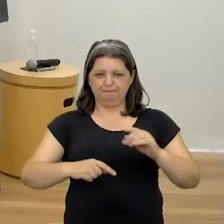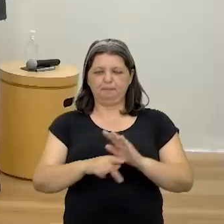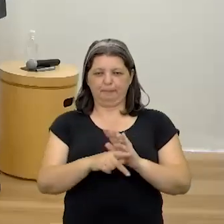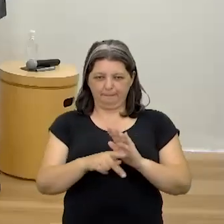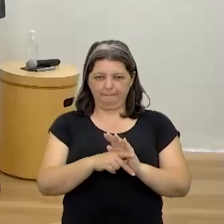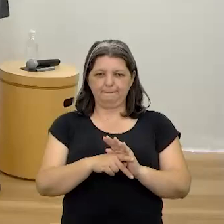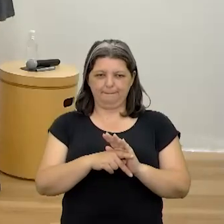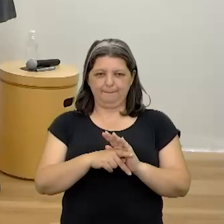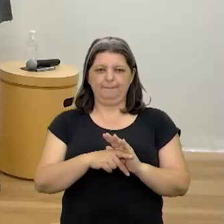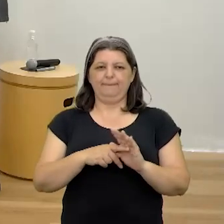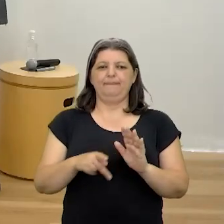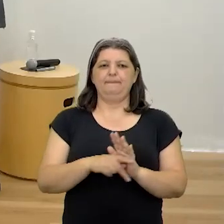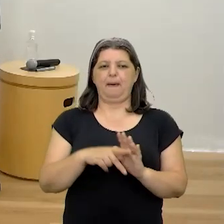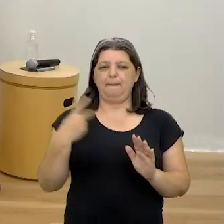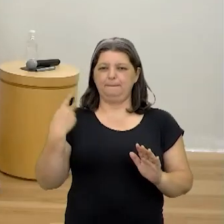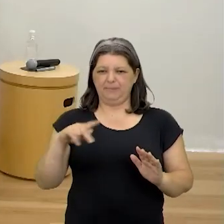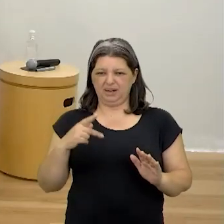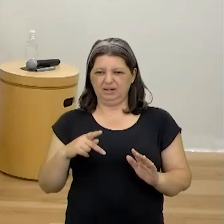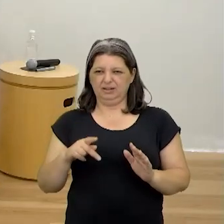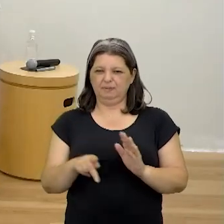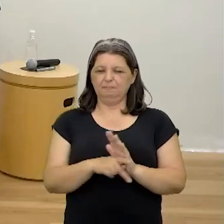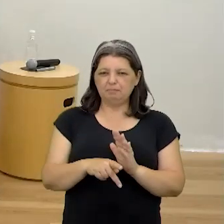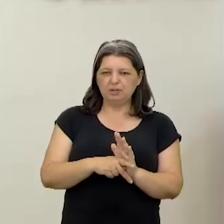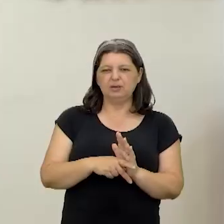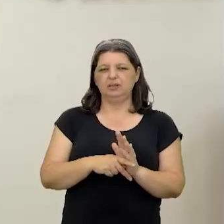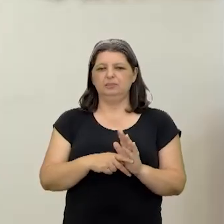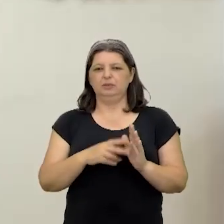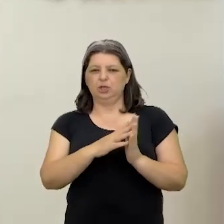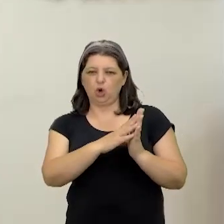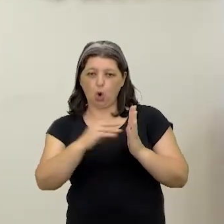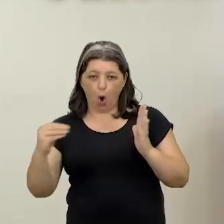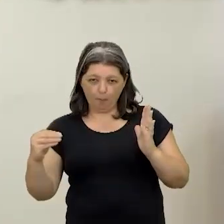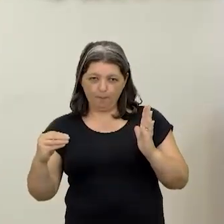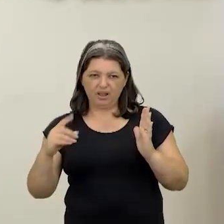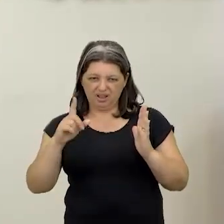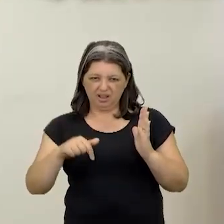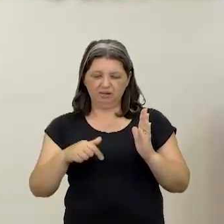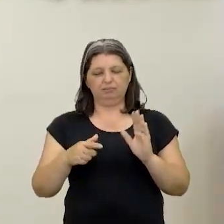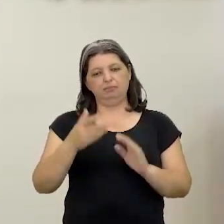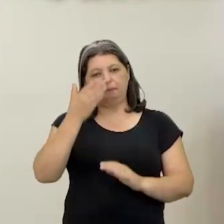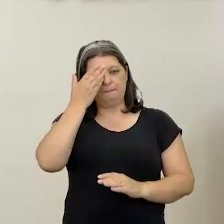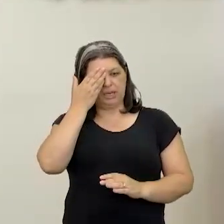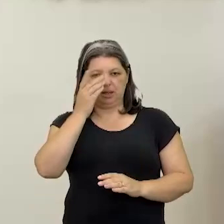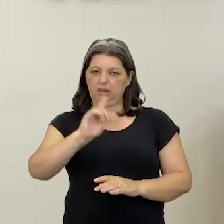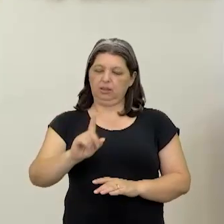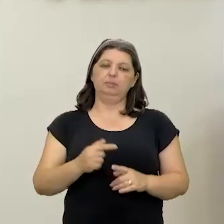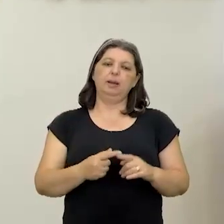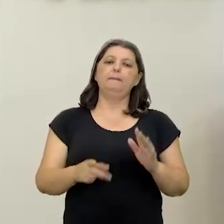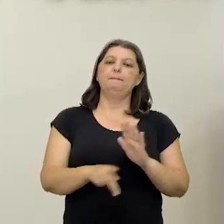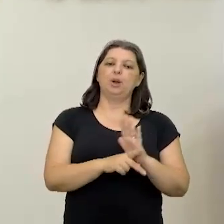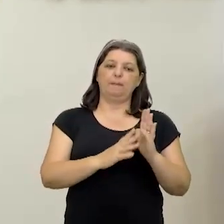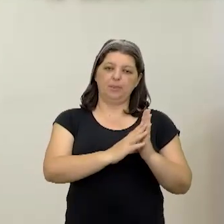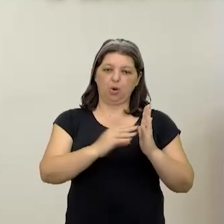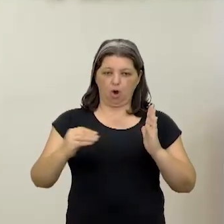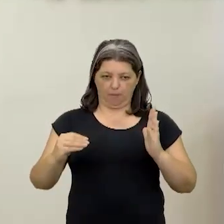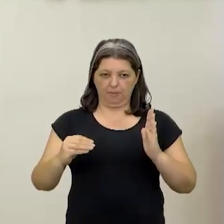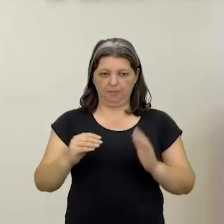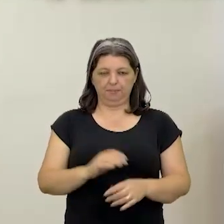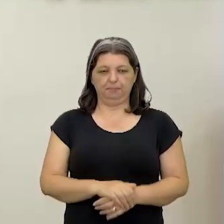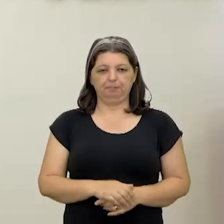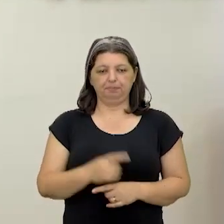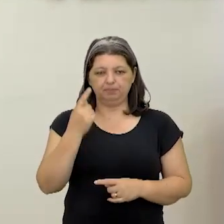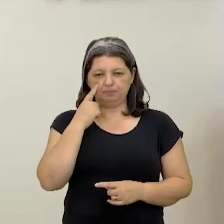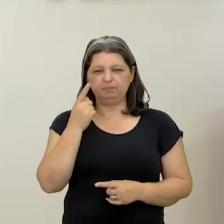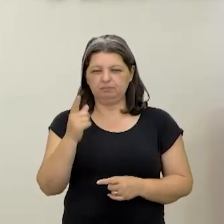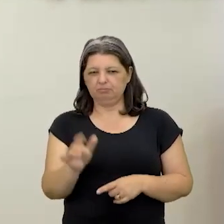Paralelo, né? É, paralelos. famoso genérico. Isso. Não vamos falar pirata. Genérico, não é isso? Isso. Só que os